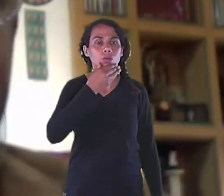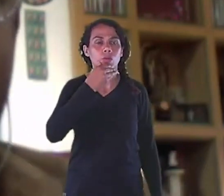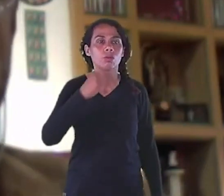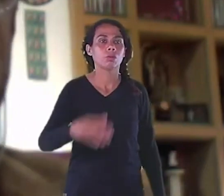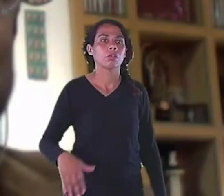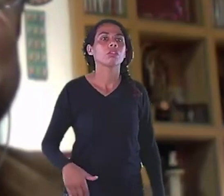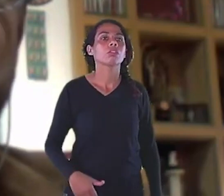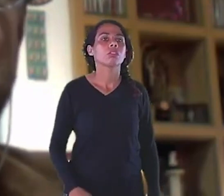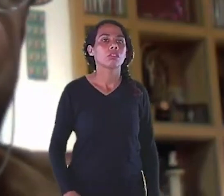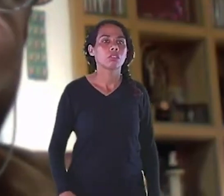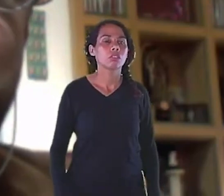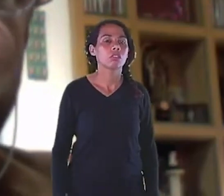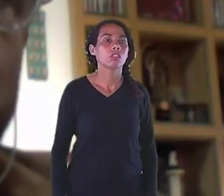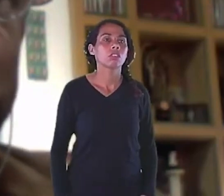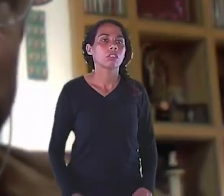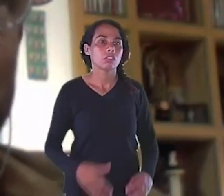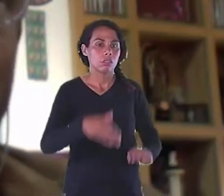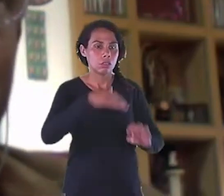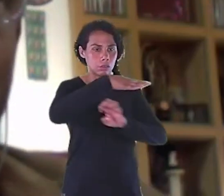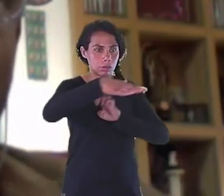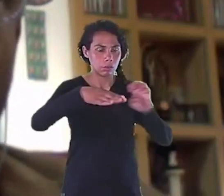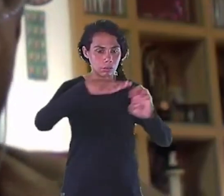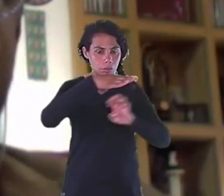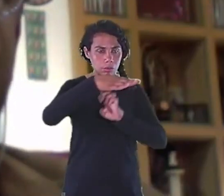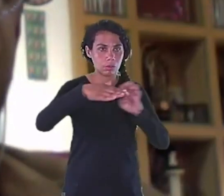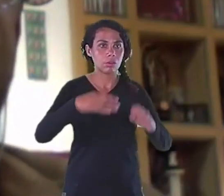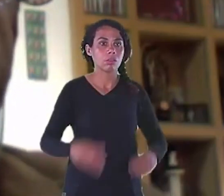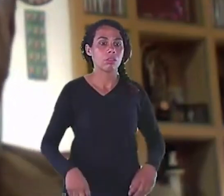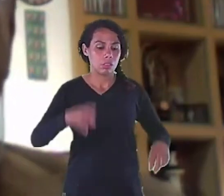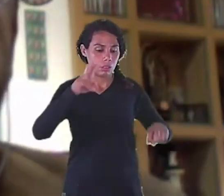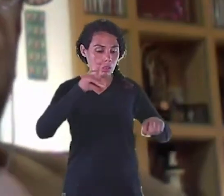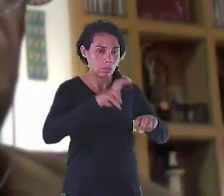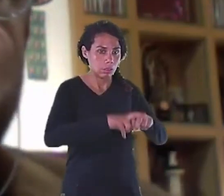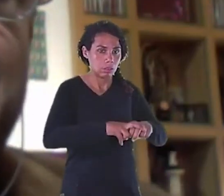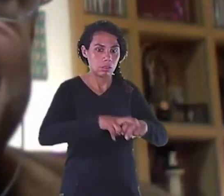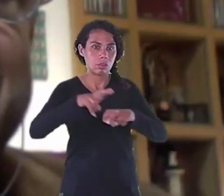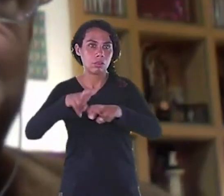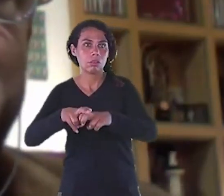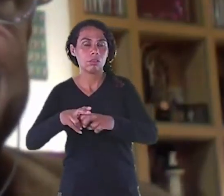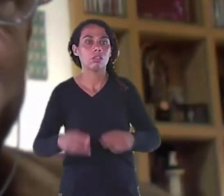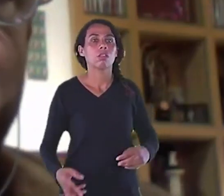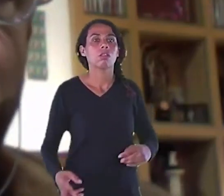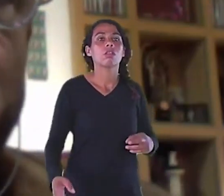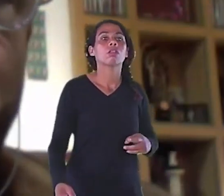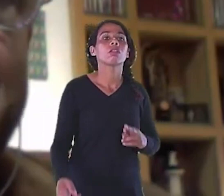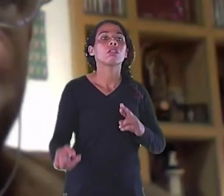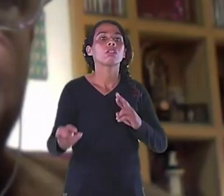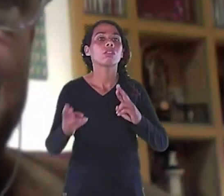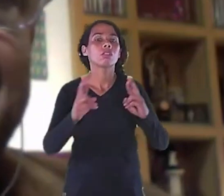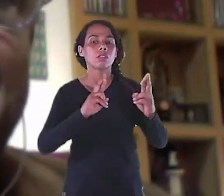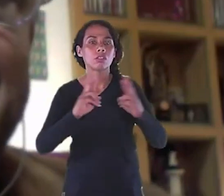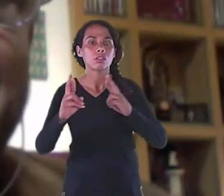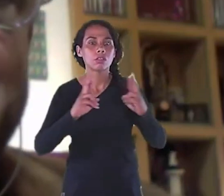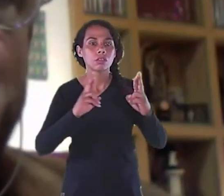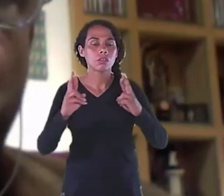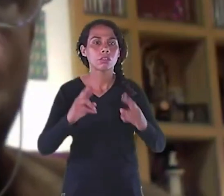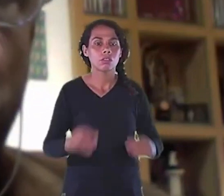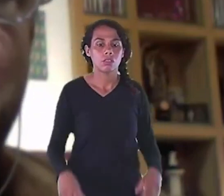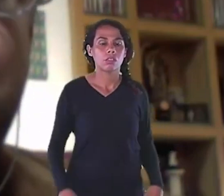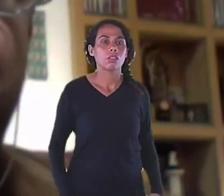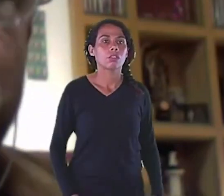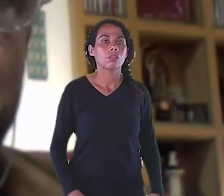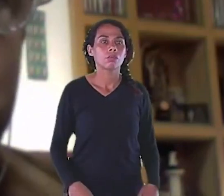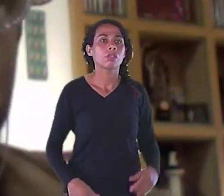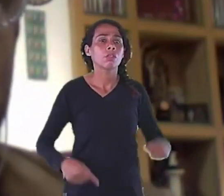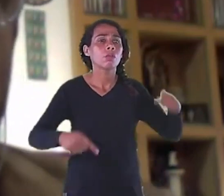A gente passa sempre Do problema Qual é o problema Que essa empresa Vai resolver Ela quer esse